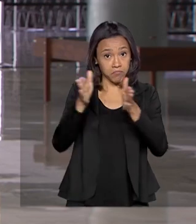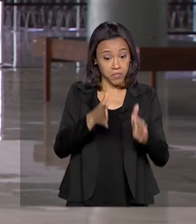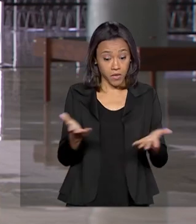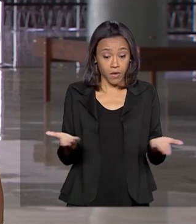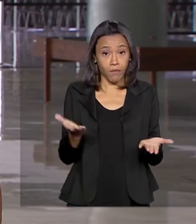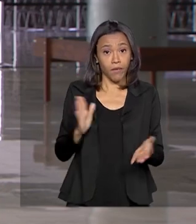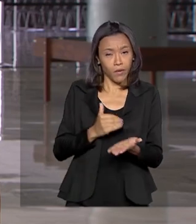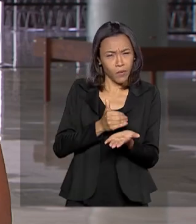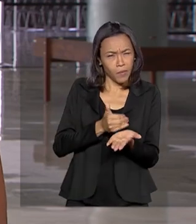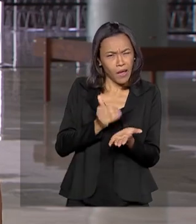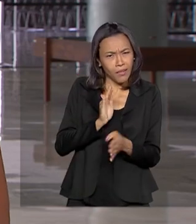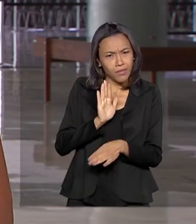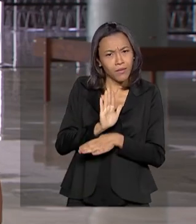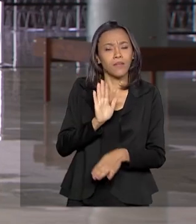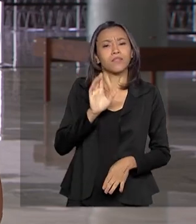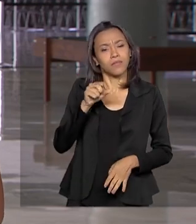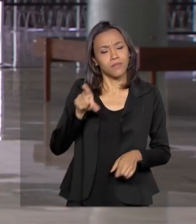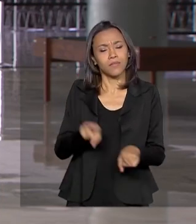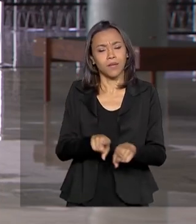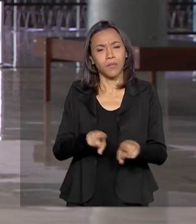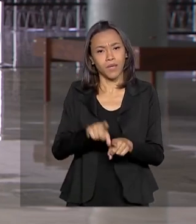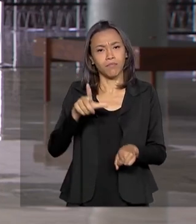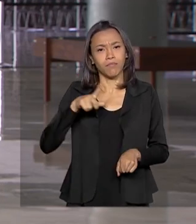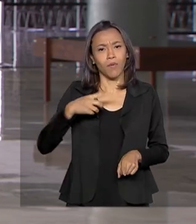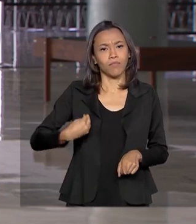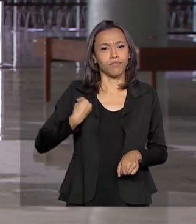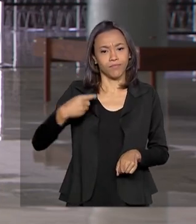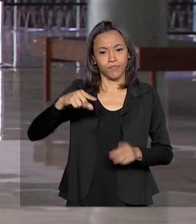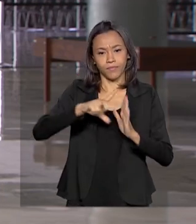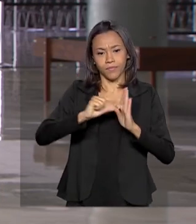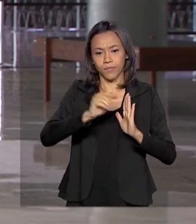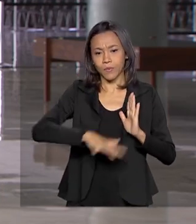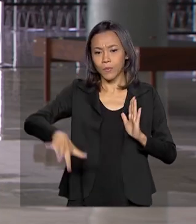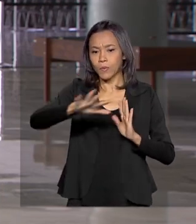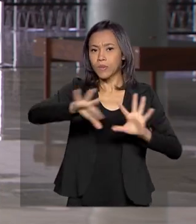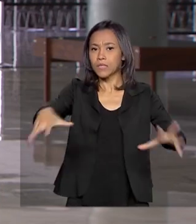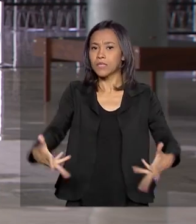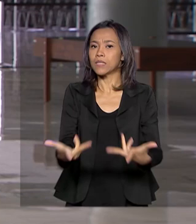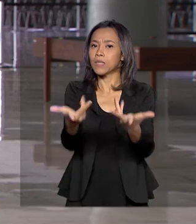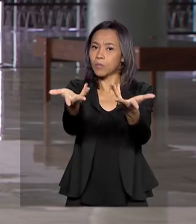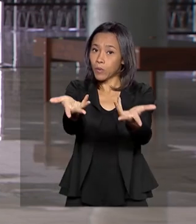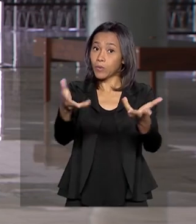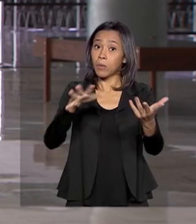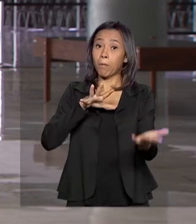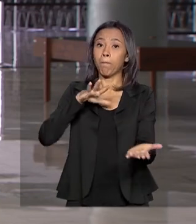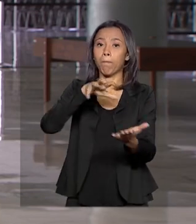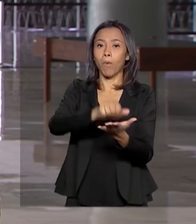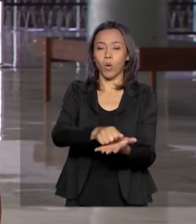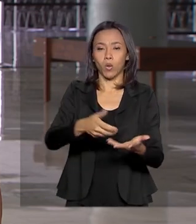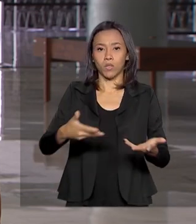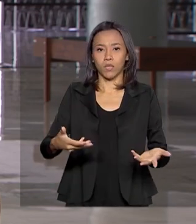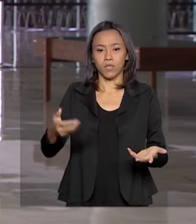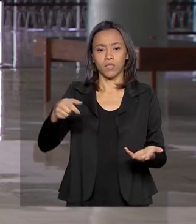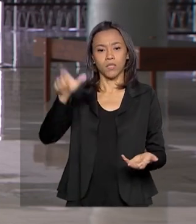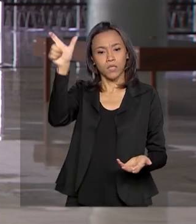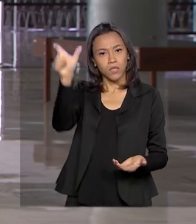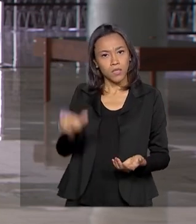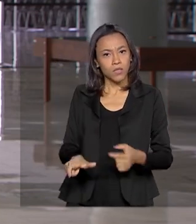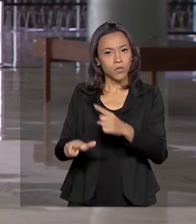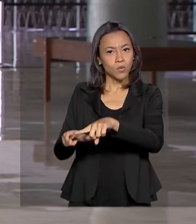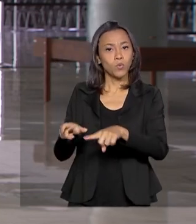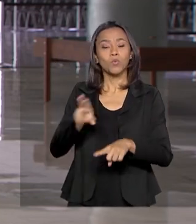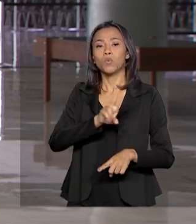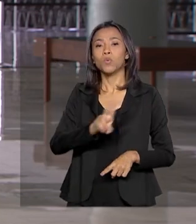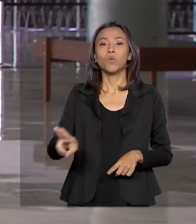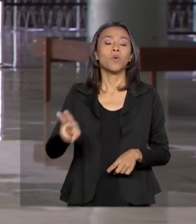início da tarde, acontece aqui também no Palácio do Planalto a cerimônia de posse de Rogério Marinho, é o